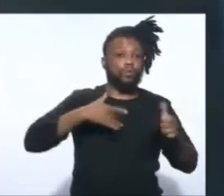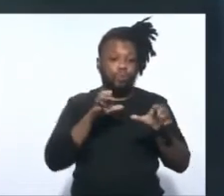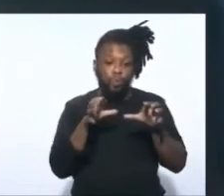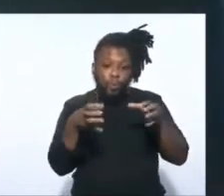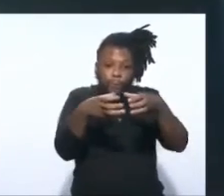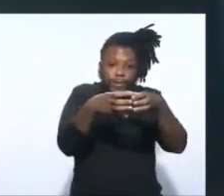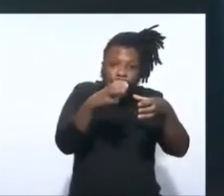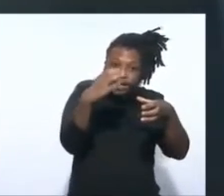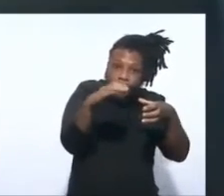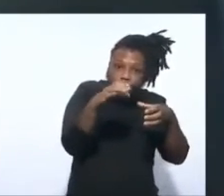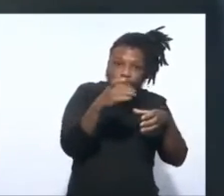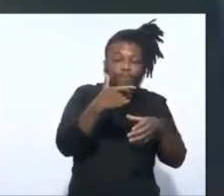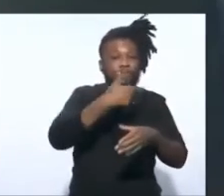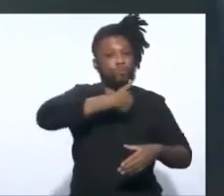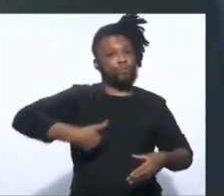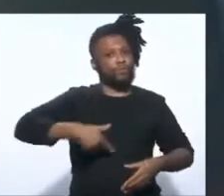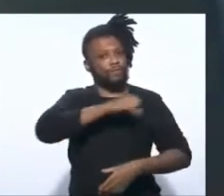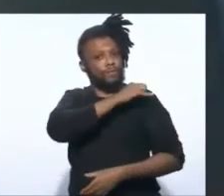estado foi dissolvido.